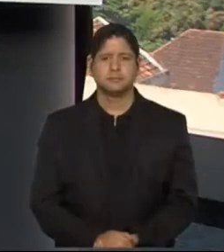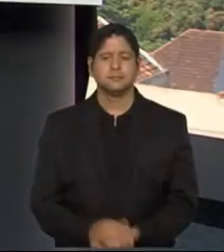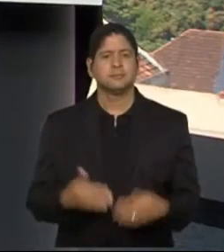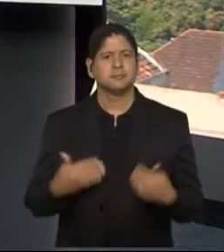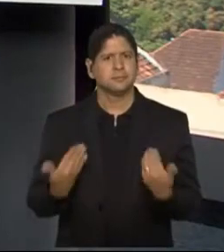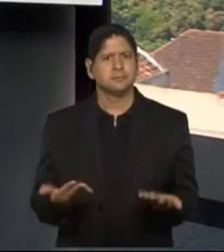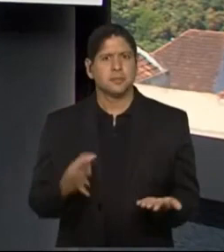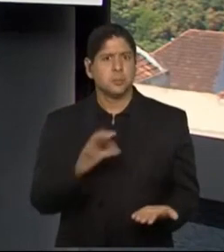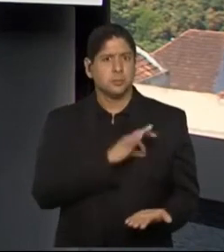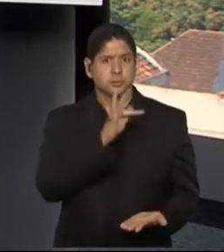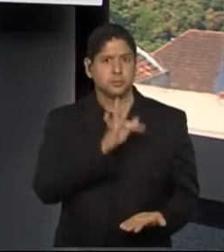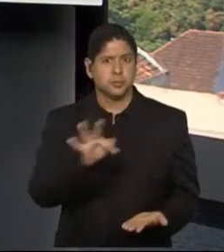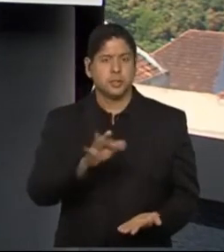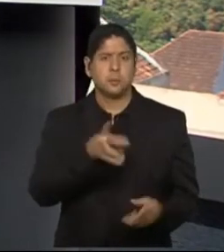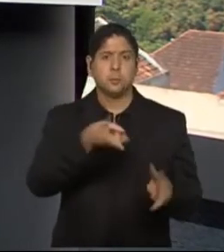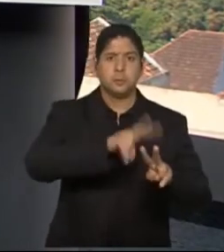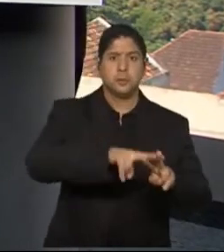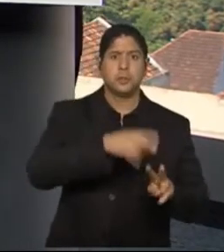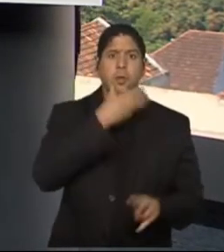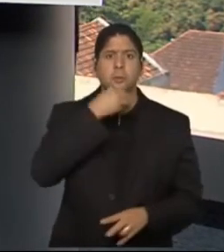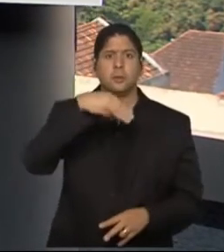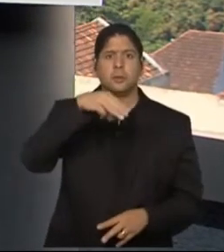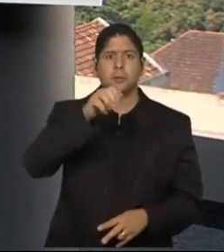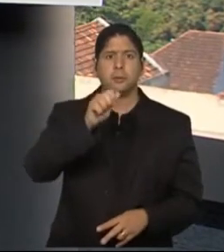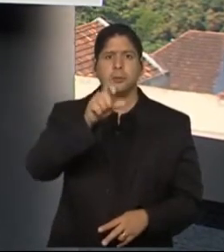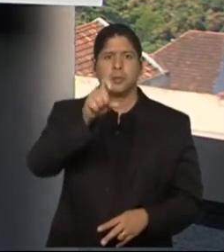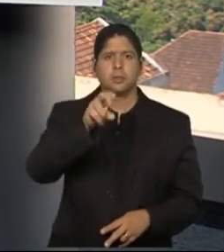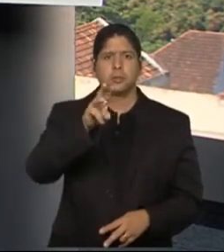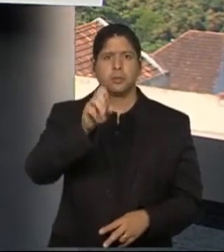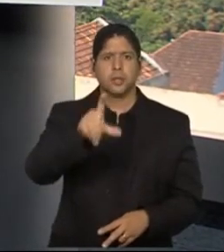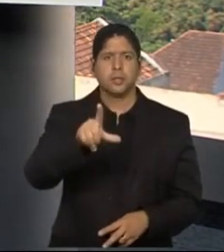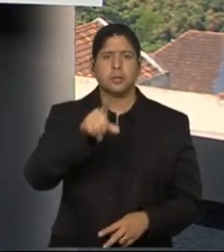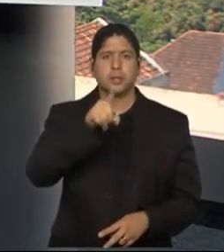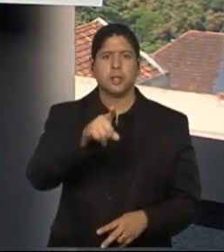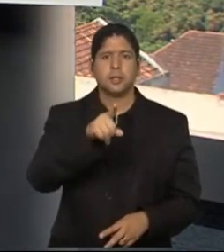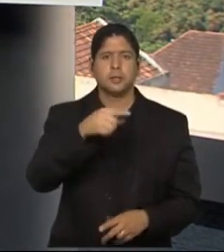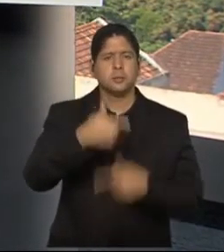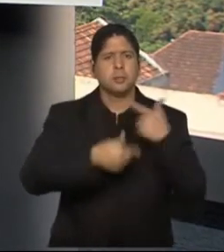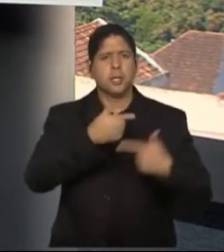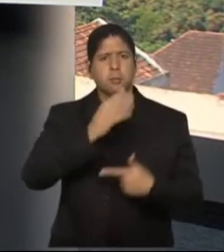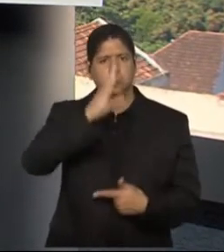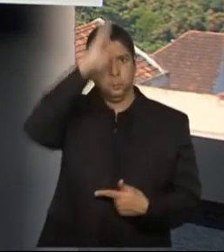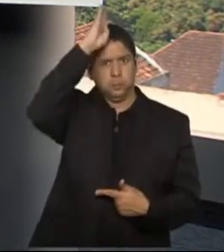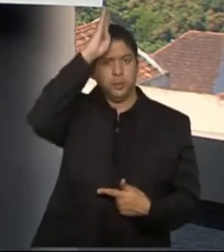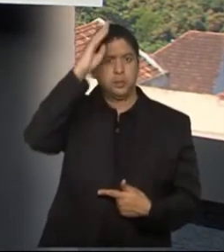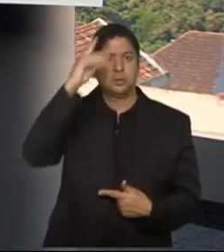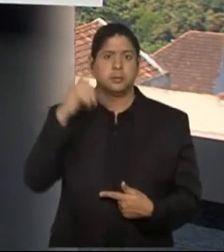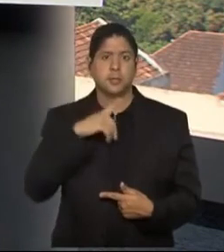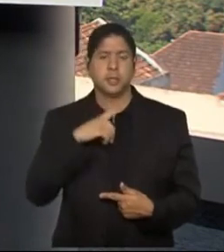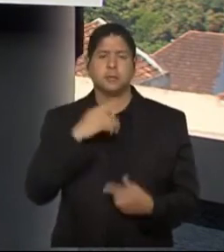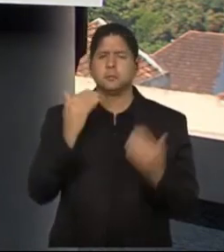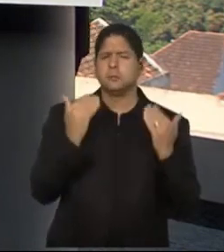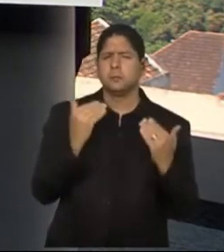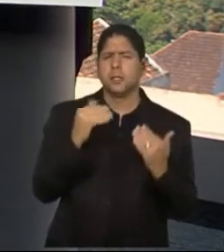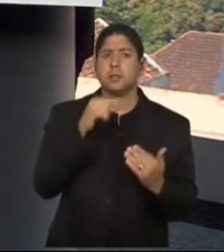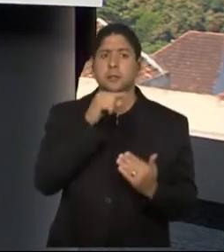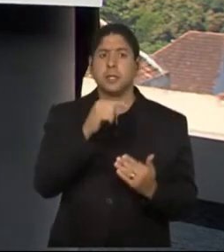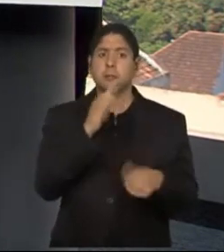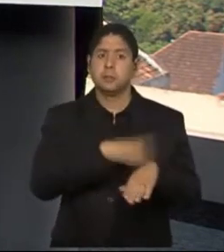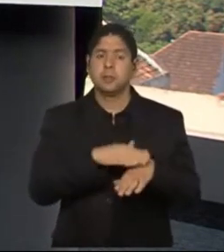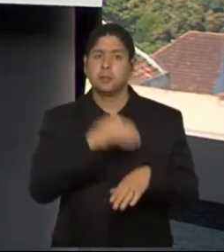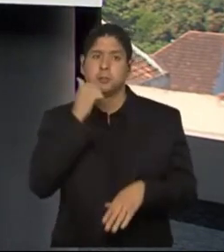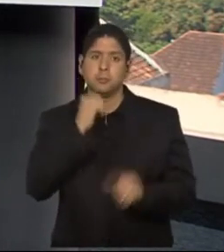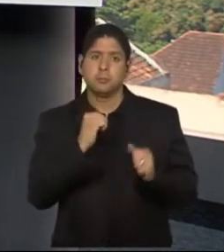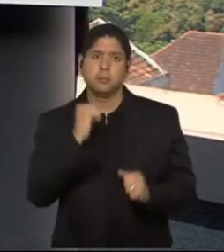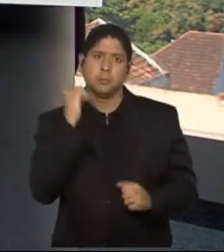A Polícia Federal prendeu hoje Maxwell Simões Correia, bombeiro suspeito de envolvimento no assassinato da vereadora Marielle